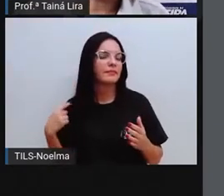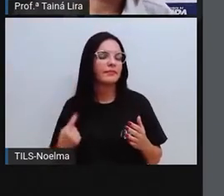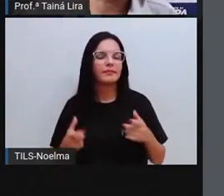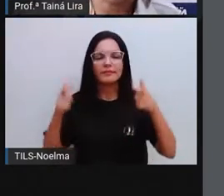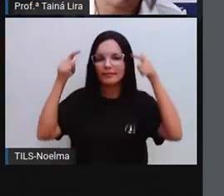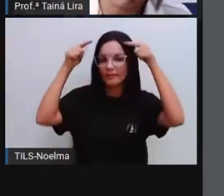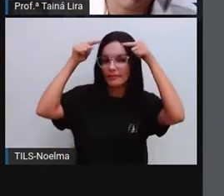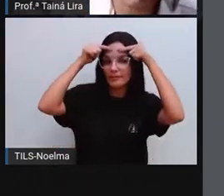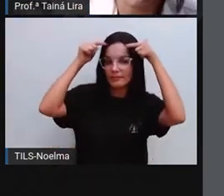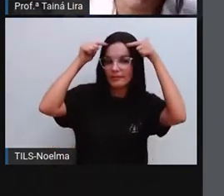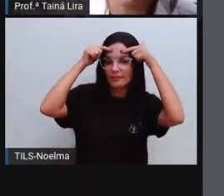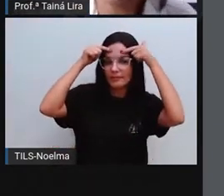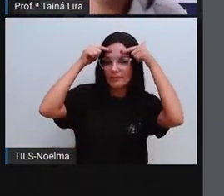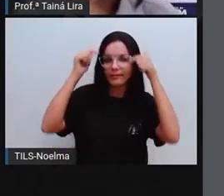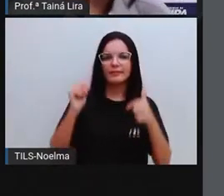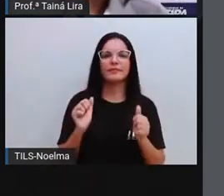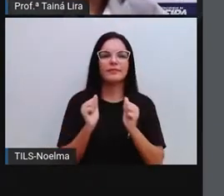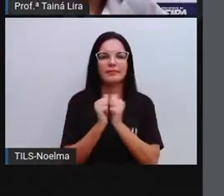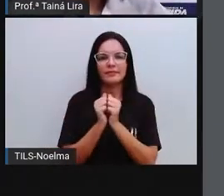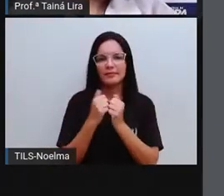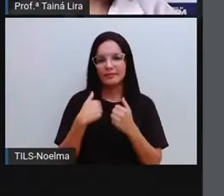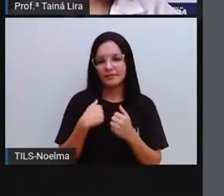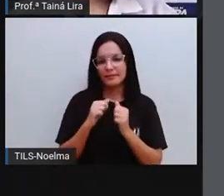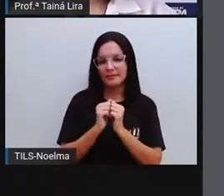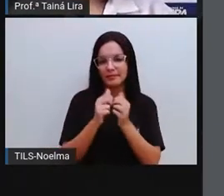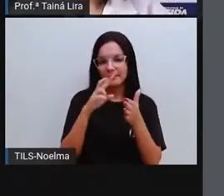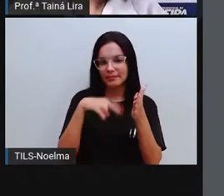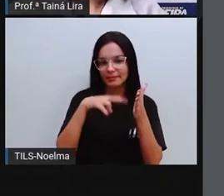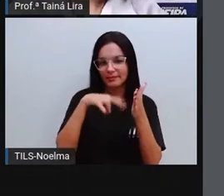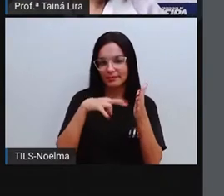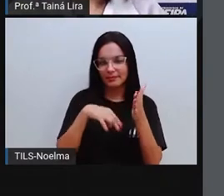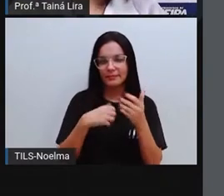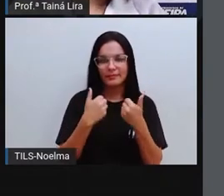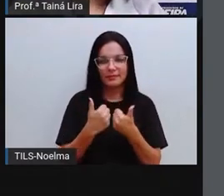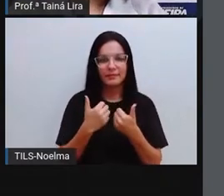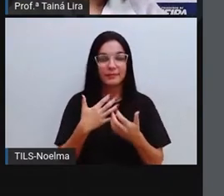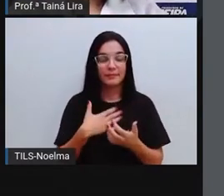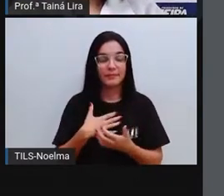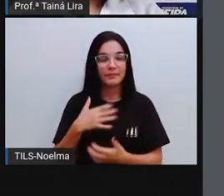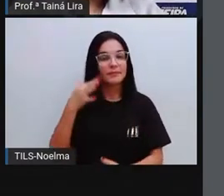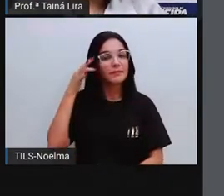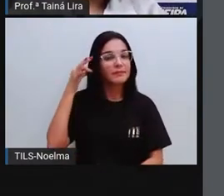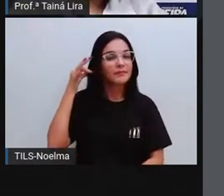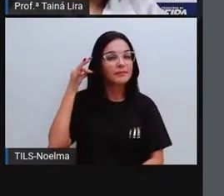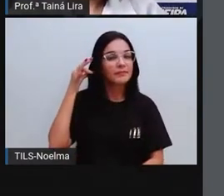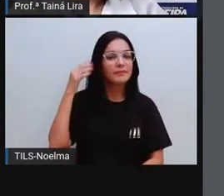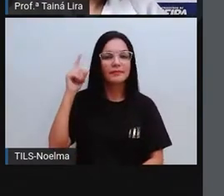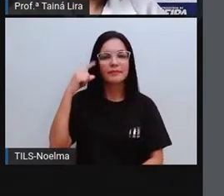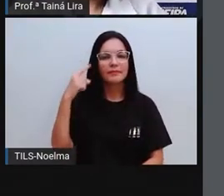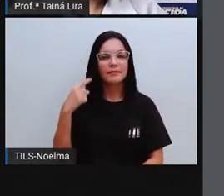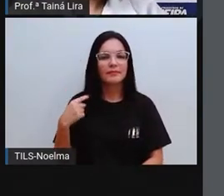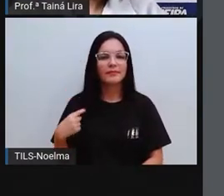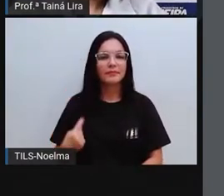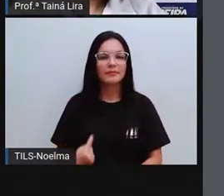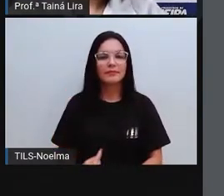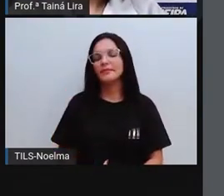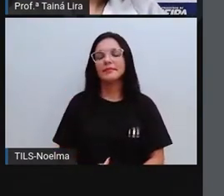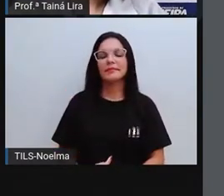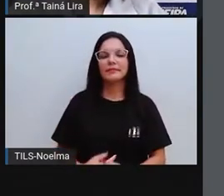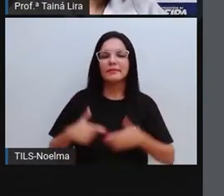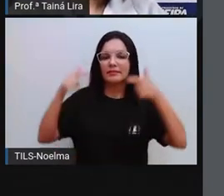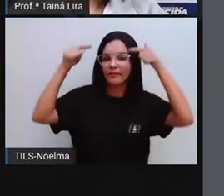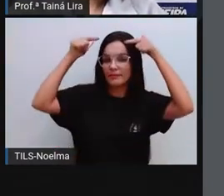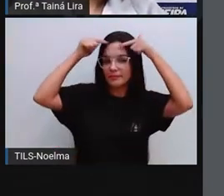melhor para o segundo ano ler junto comigo. Olha lá. Meu Crespo é de Rainha, Bell Hooks